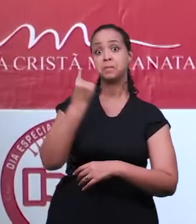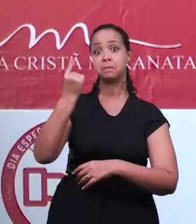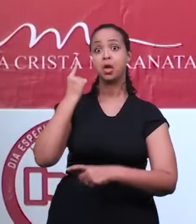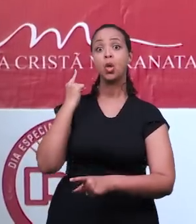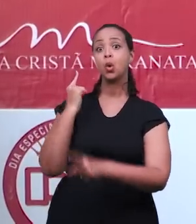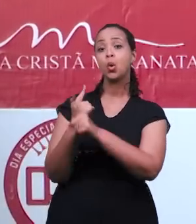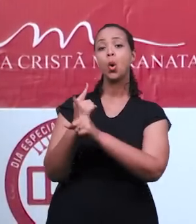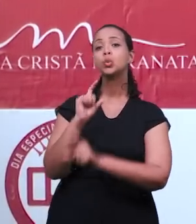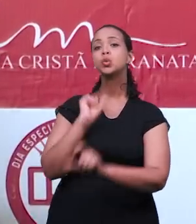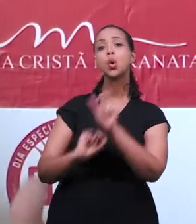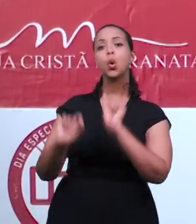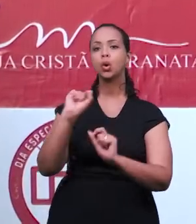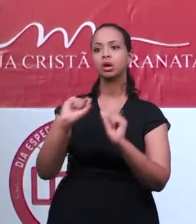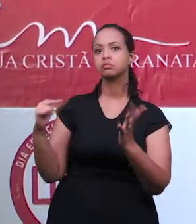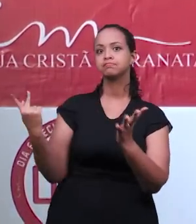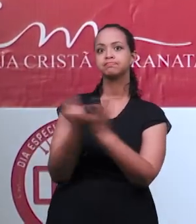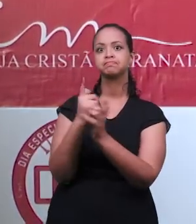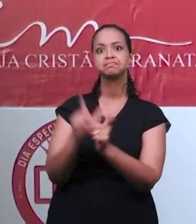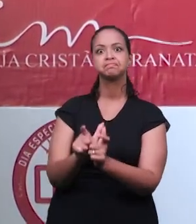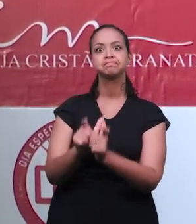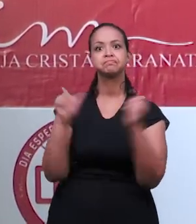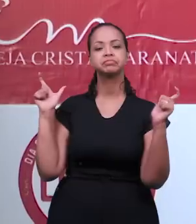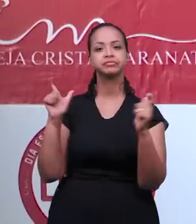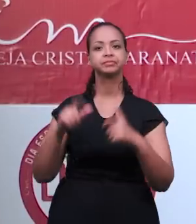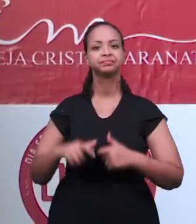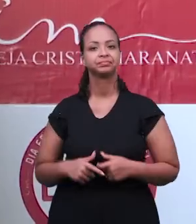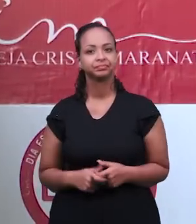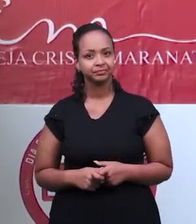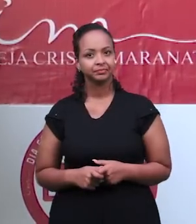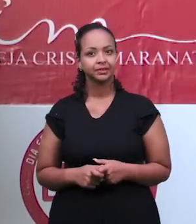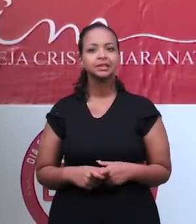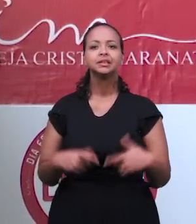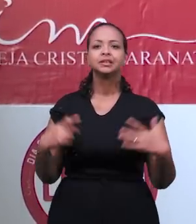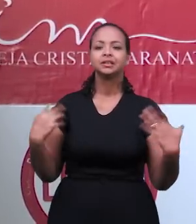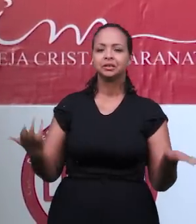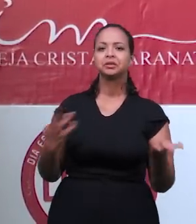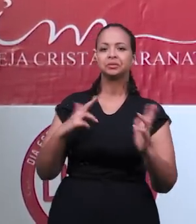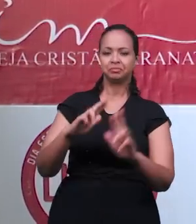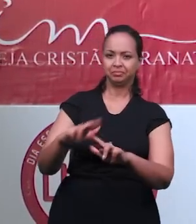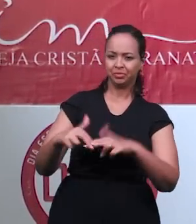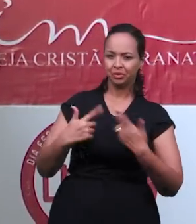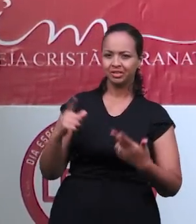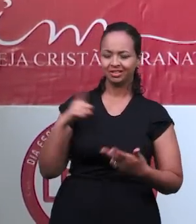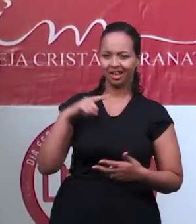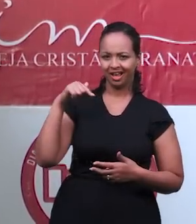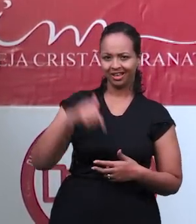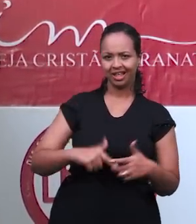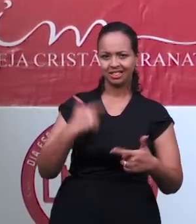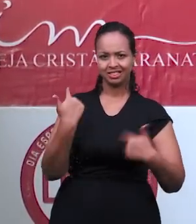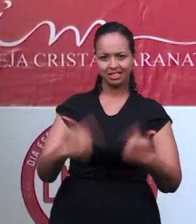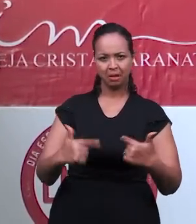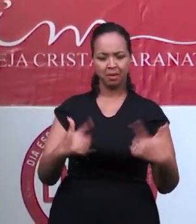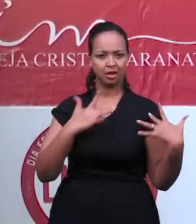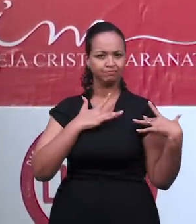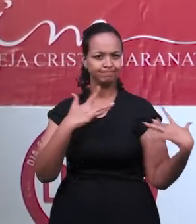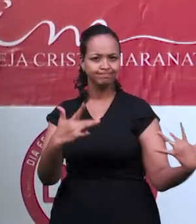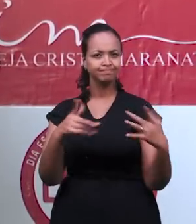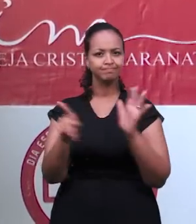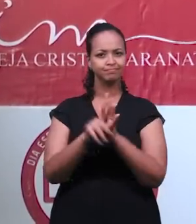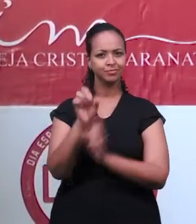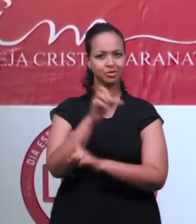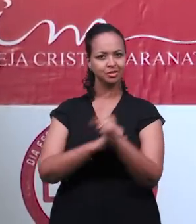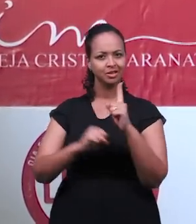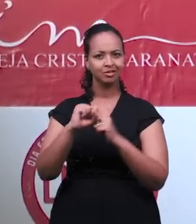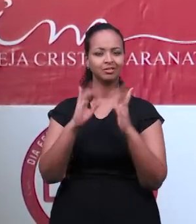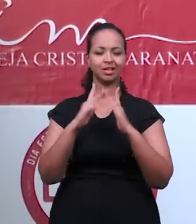primeiro encontro dessa magnitude. E é onde o braço do Estado não alcança, o trabalho social da Igreja está lá alcançando.